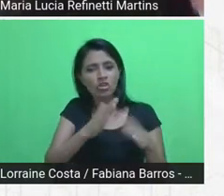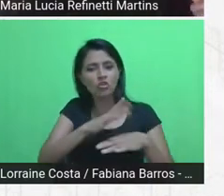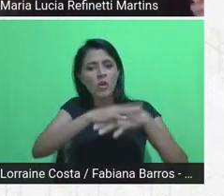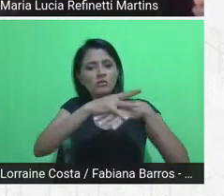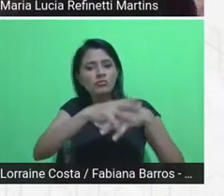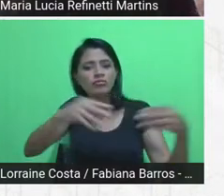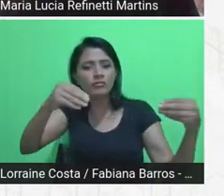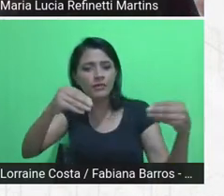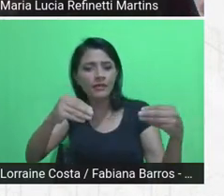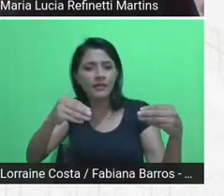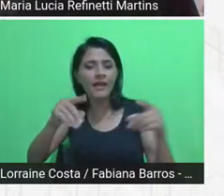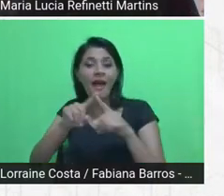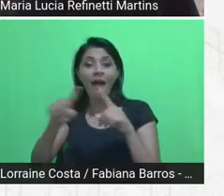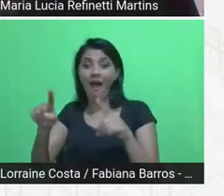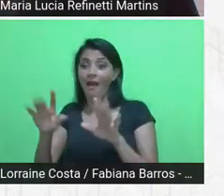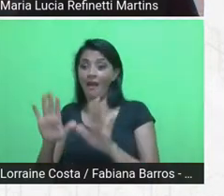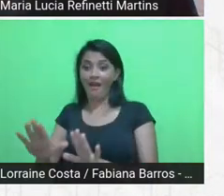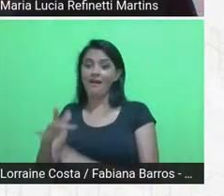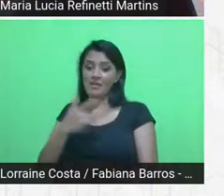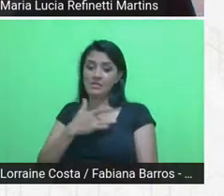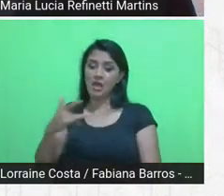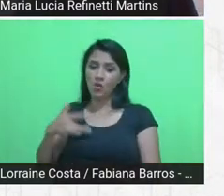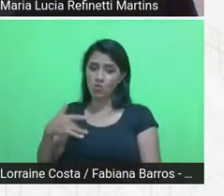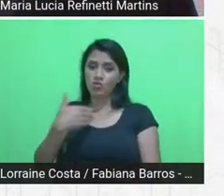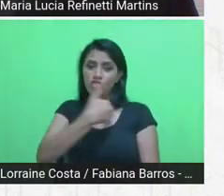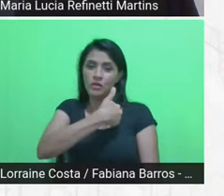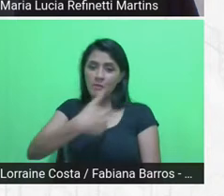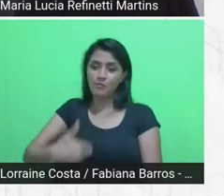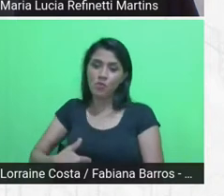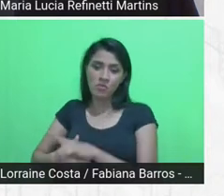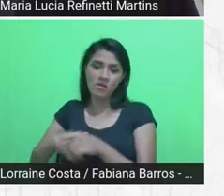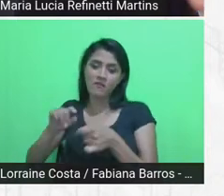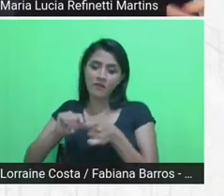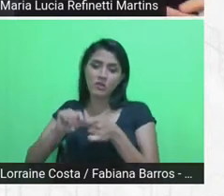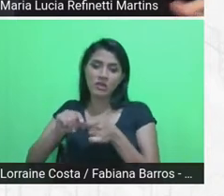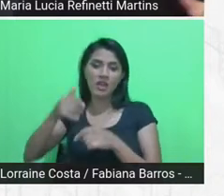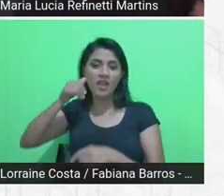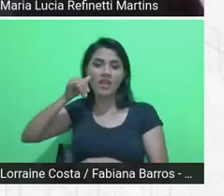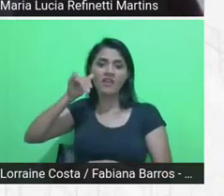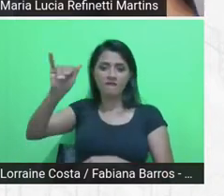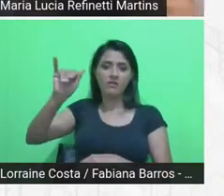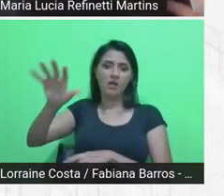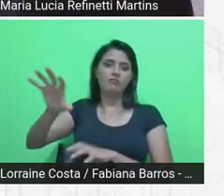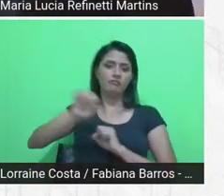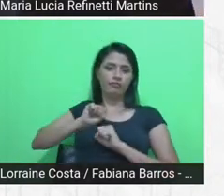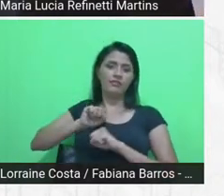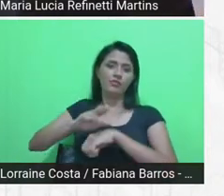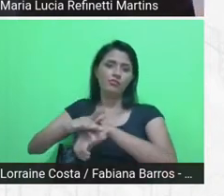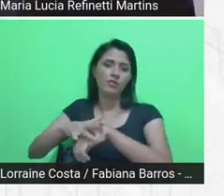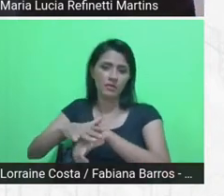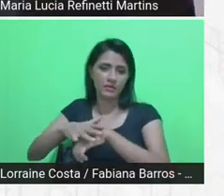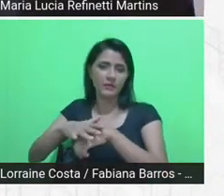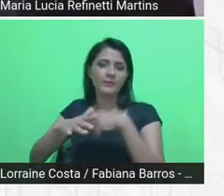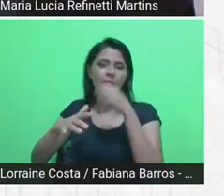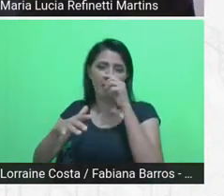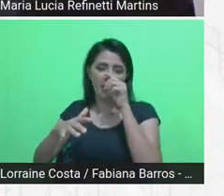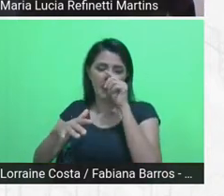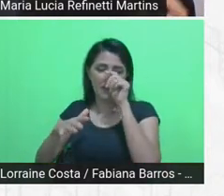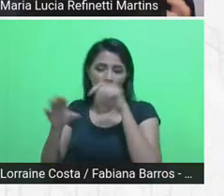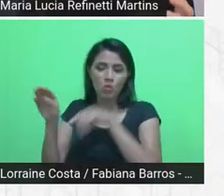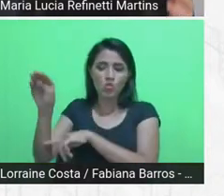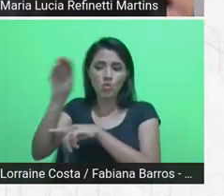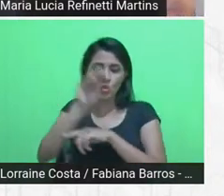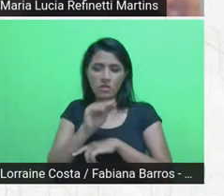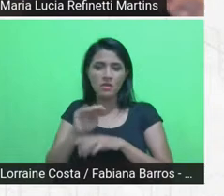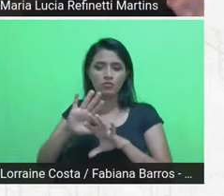saúde pública trata de evitar a doença e trata do coletivo. Então, eu